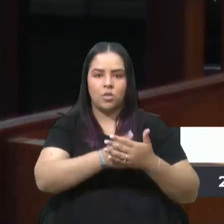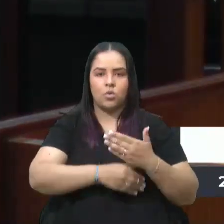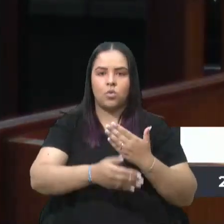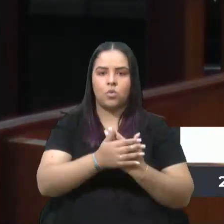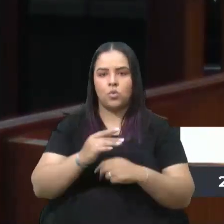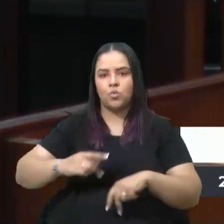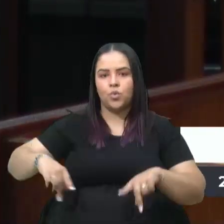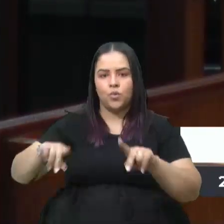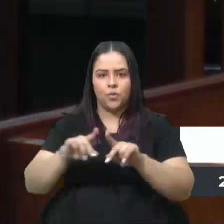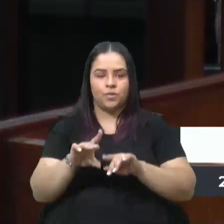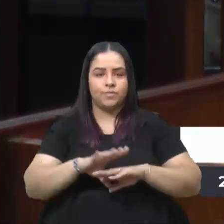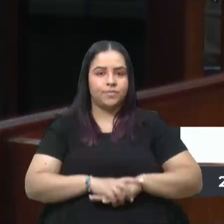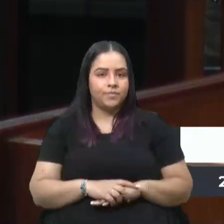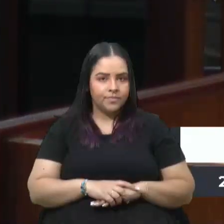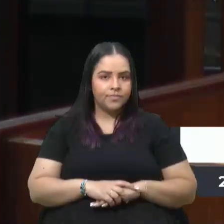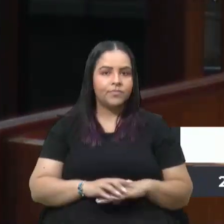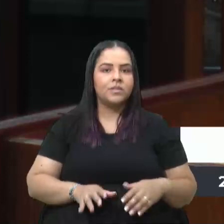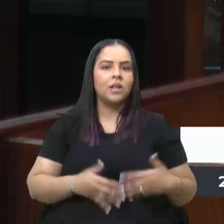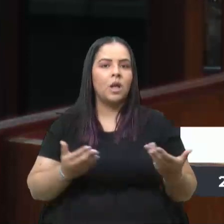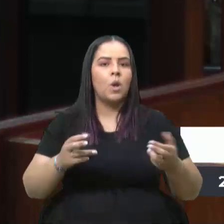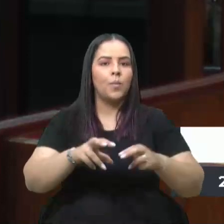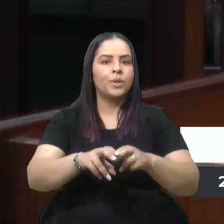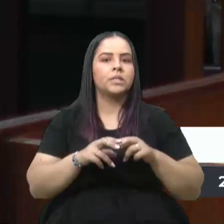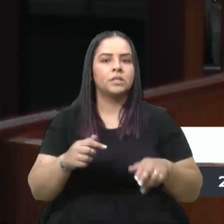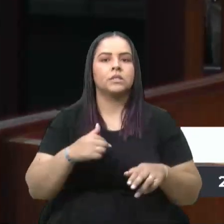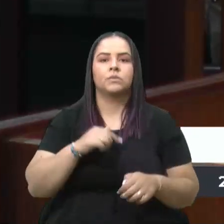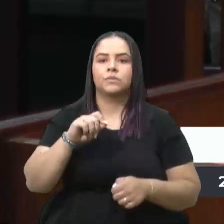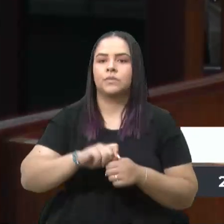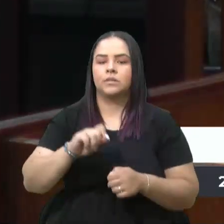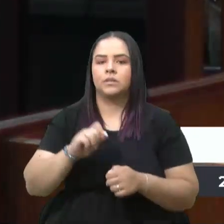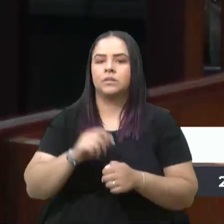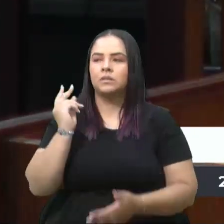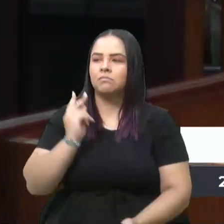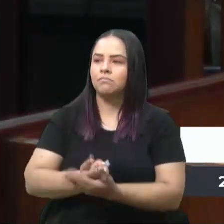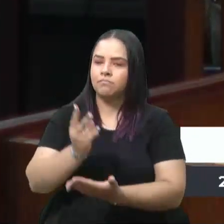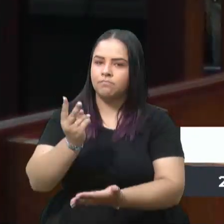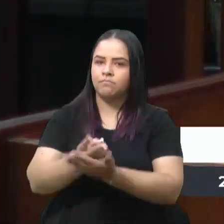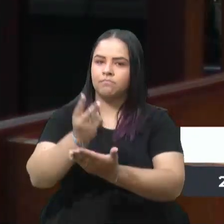população. E isso eu farei incansavelmente.